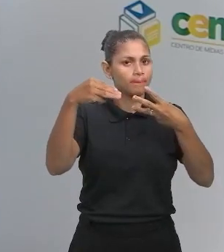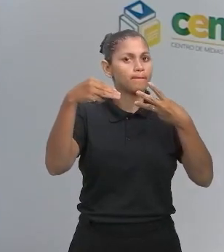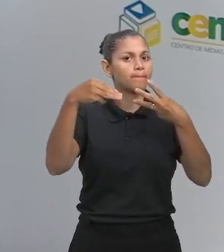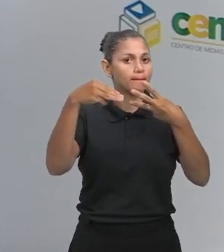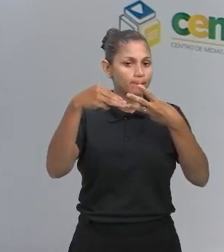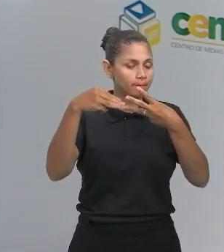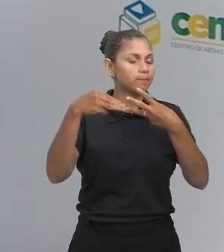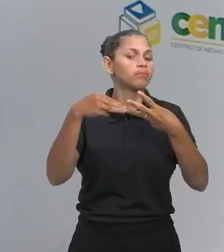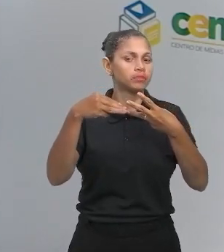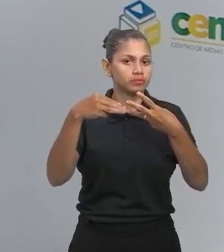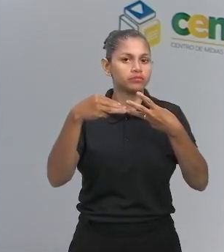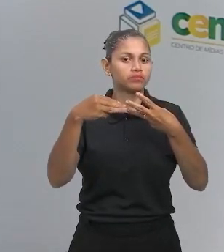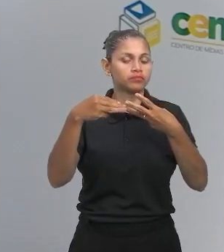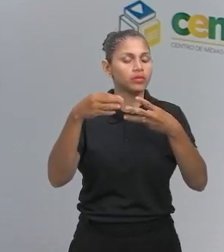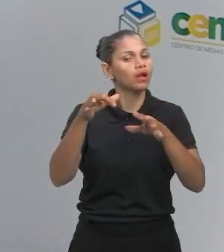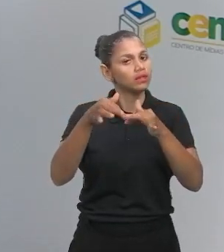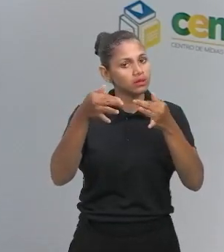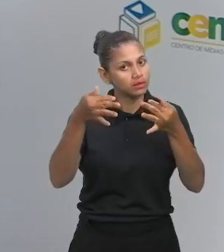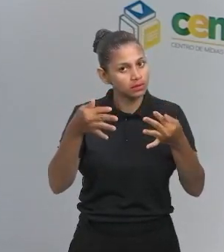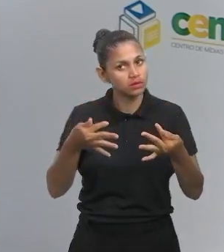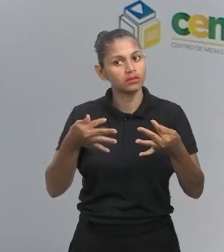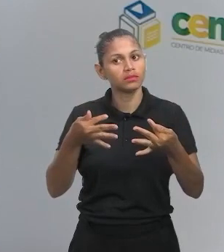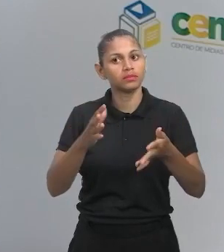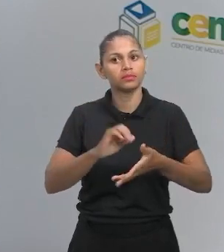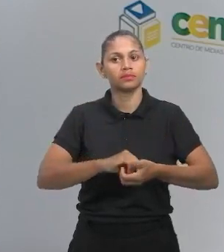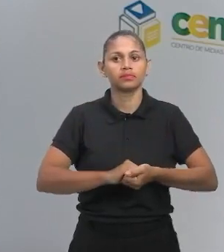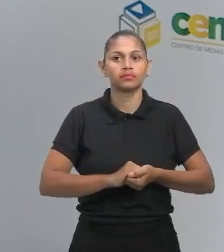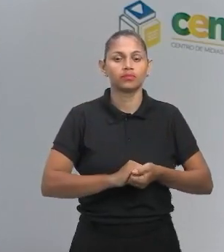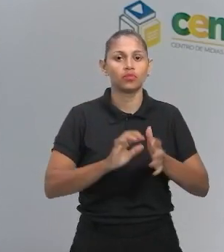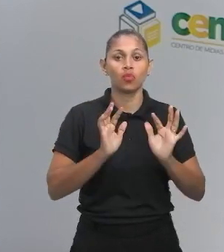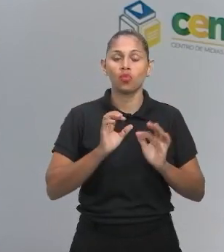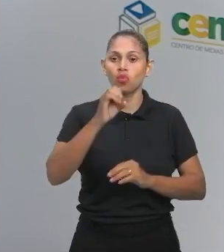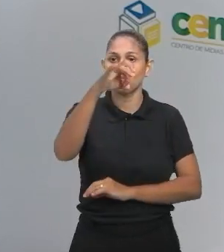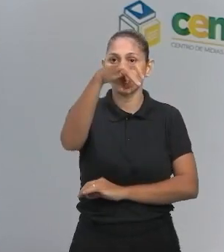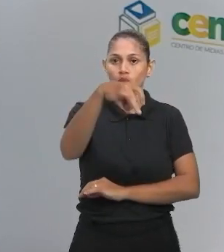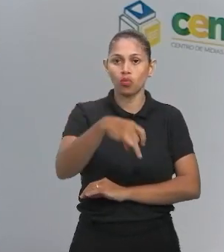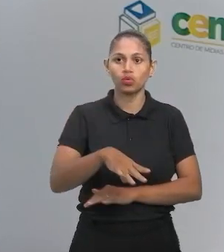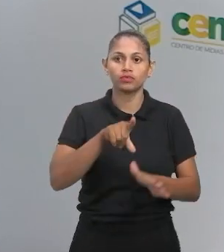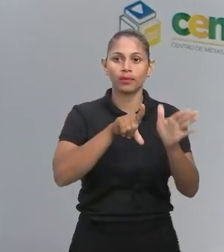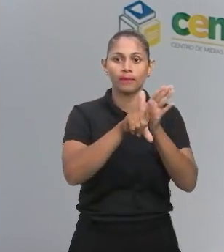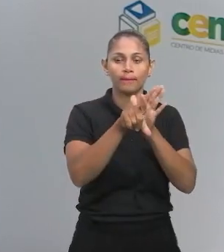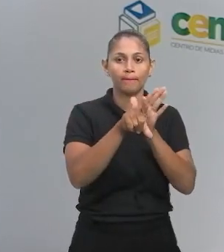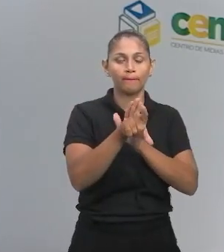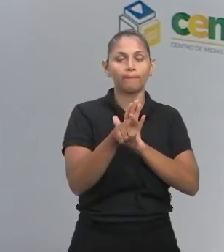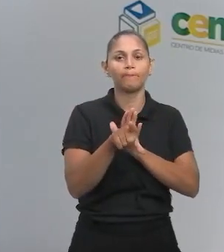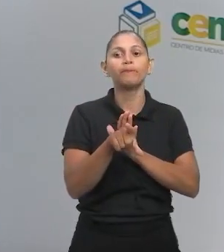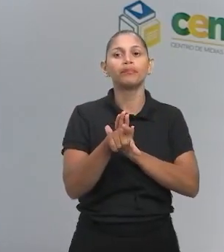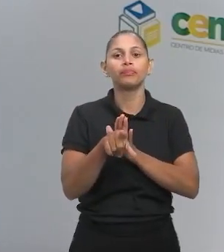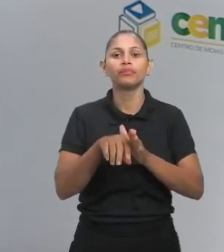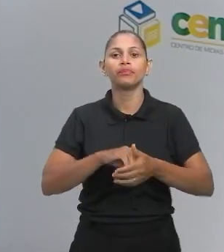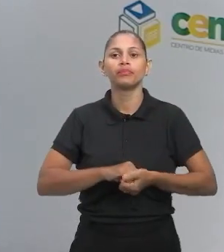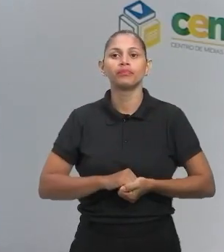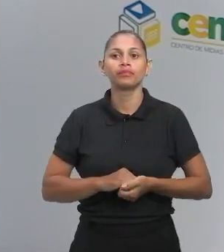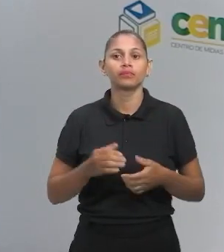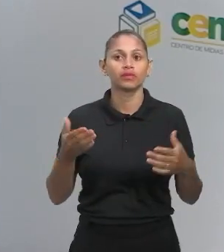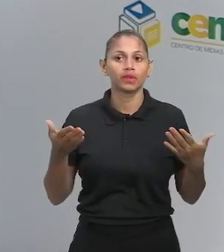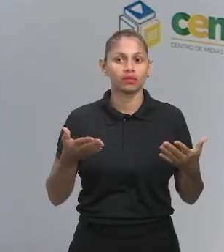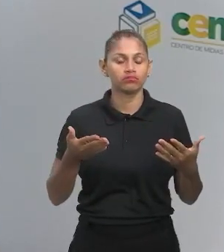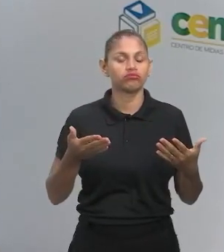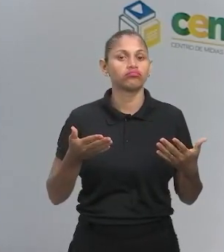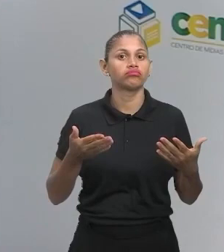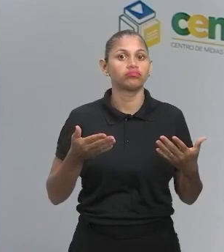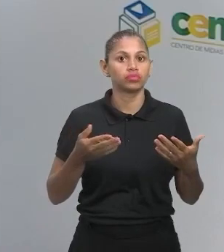mais uma questão para a finalizar essa aula? Bora lá. Nossa última questão aqui, para a gente ver como isso é tranquilo. Agora, trazendo aqui um